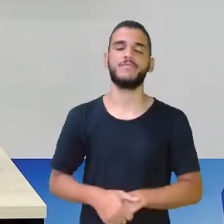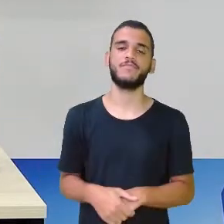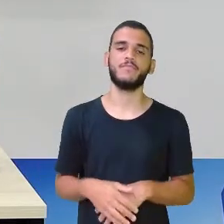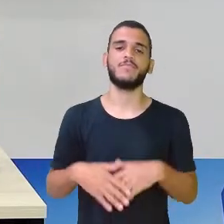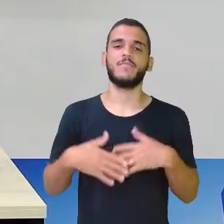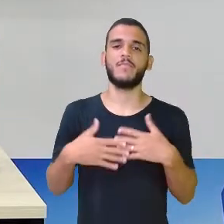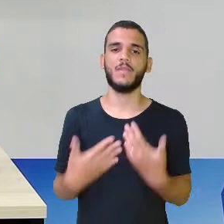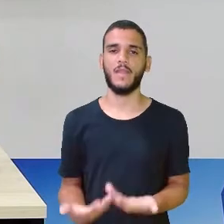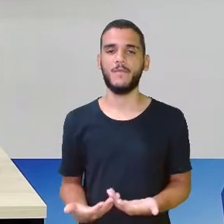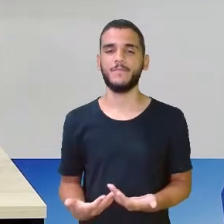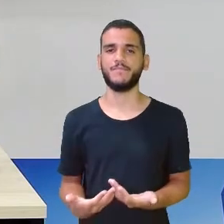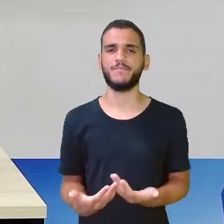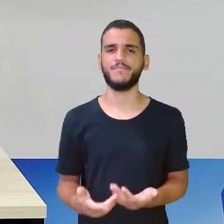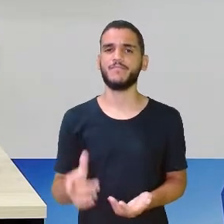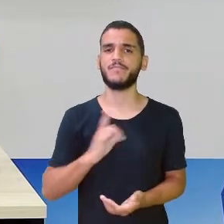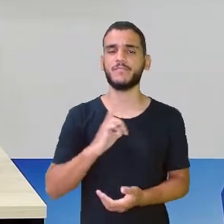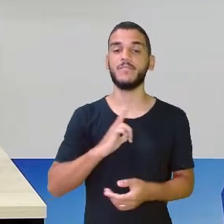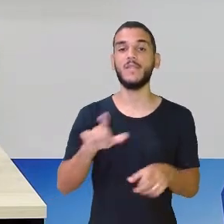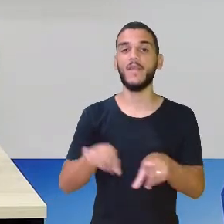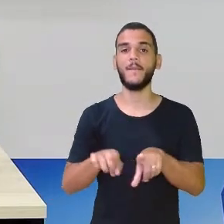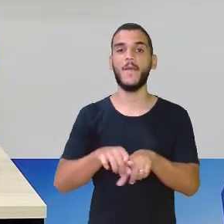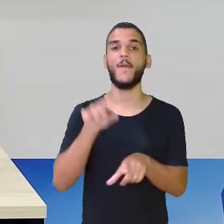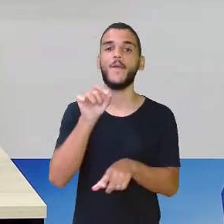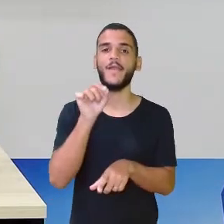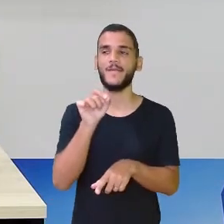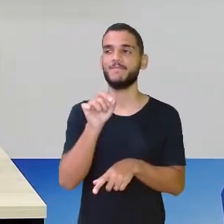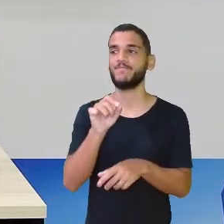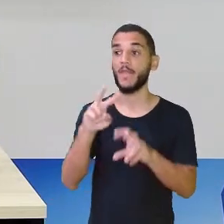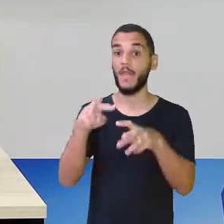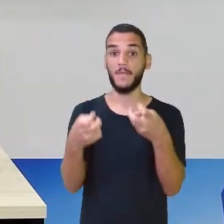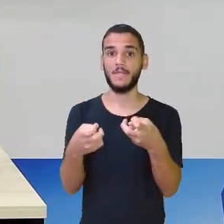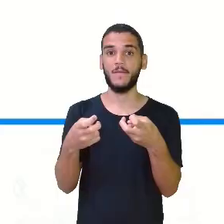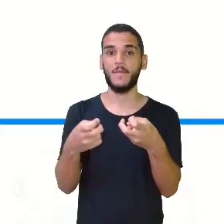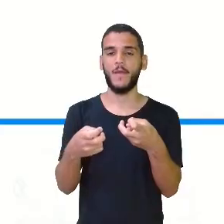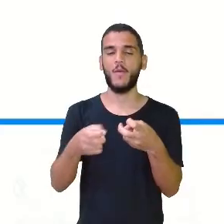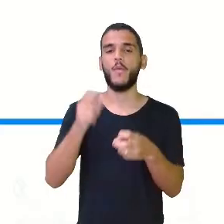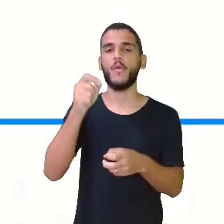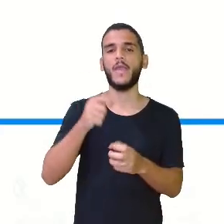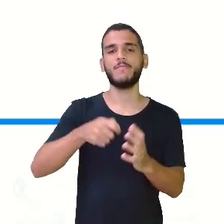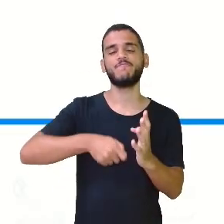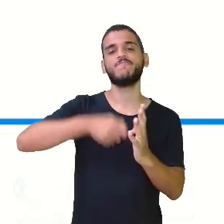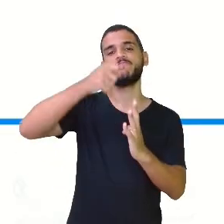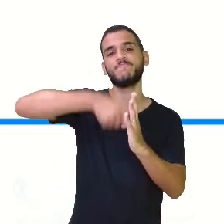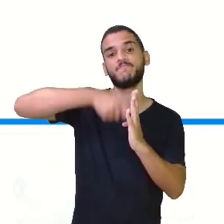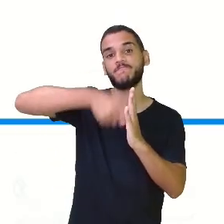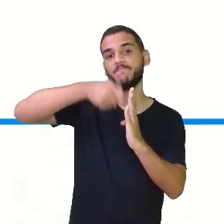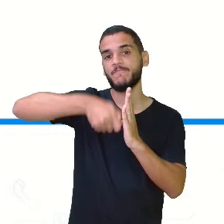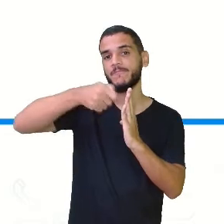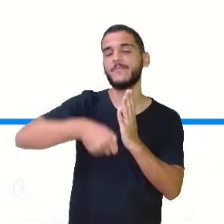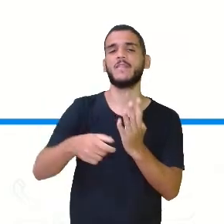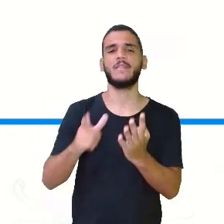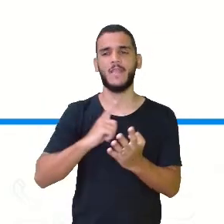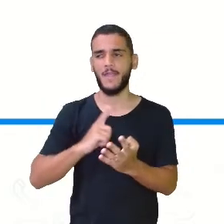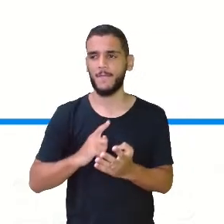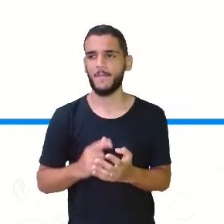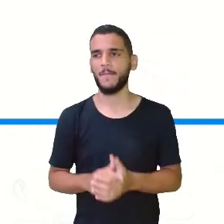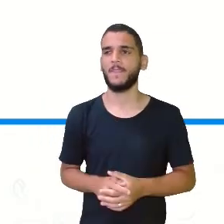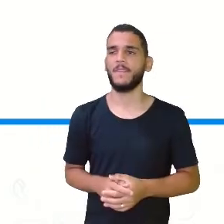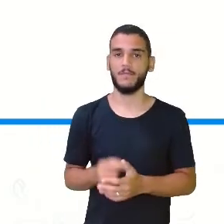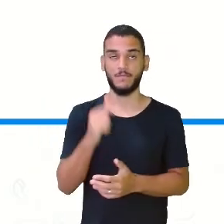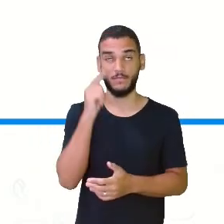disso aí, minha gente, nós temos também o quê? Olha aí, o calendário. Inclusive, eu trouxe aqui, né, além da